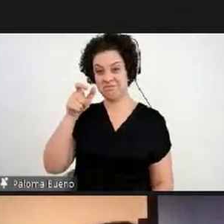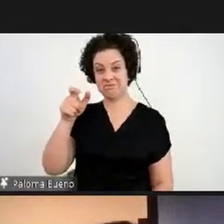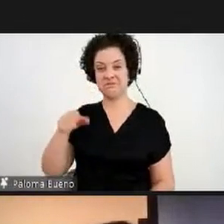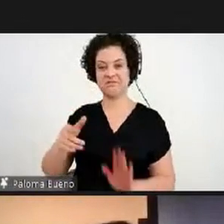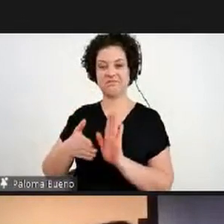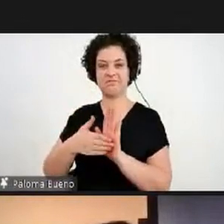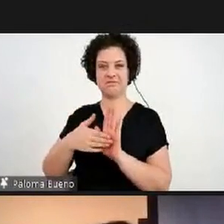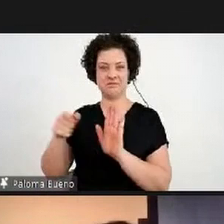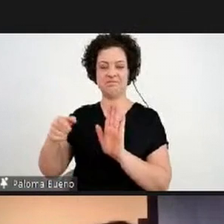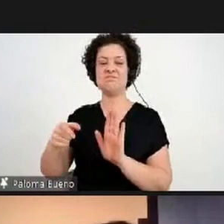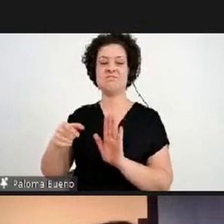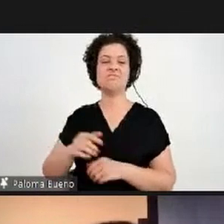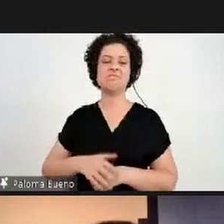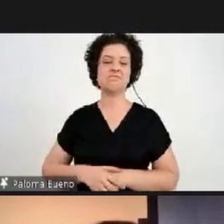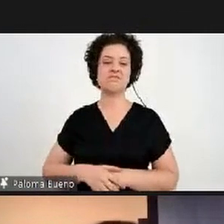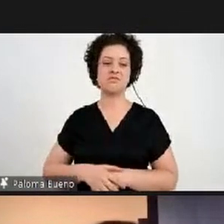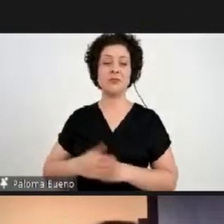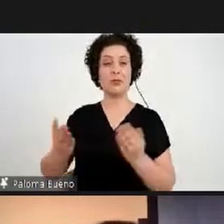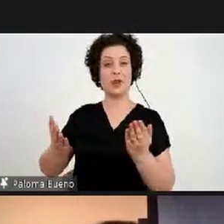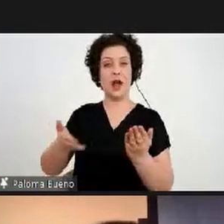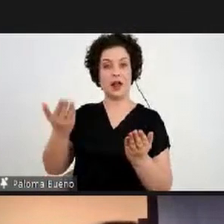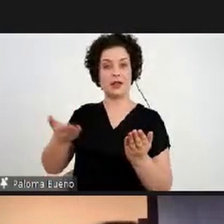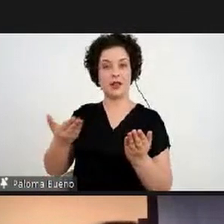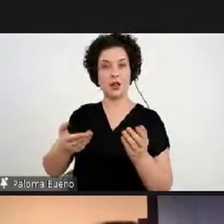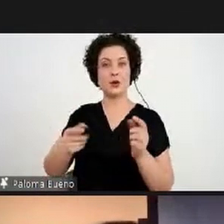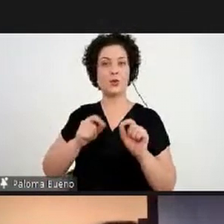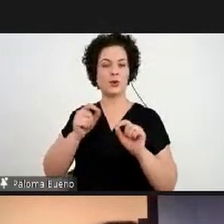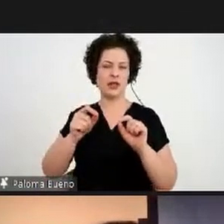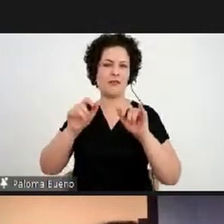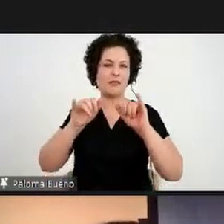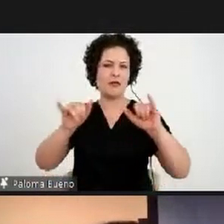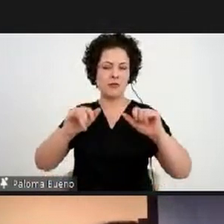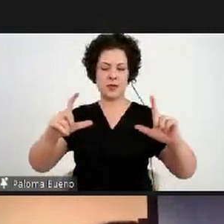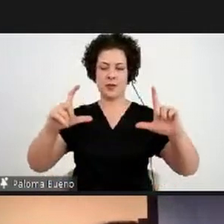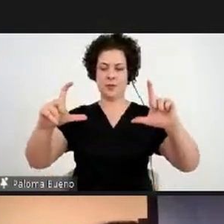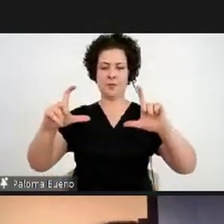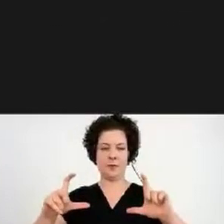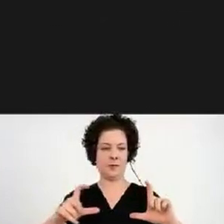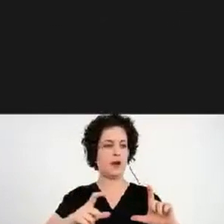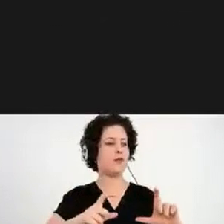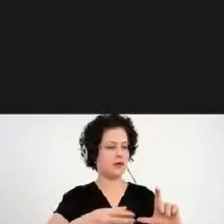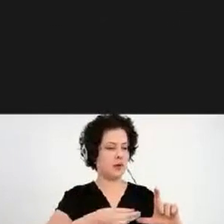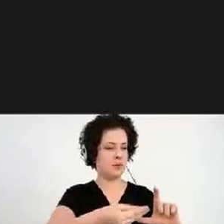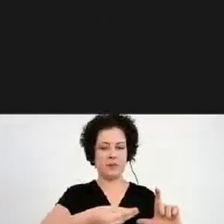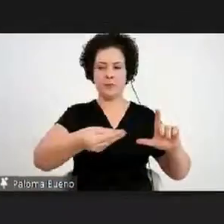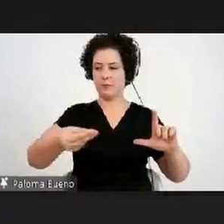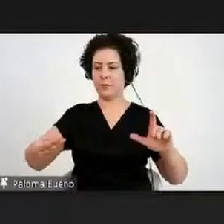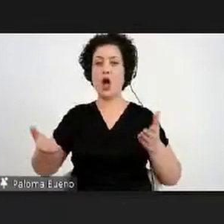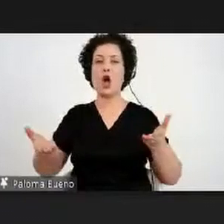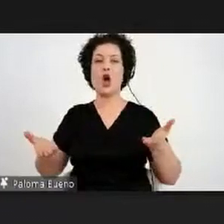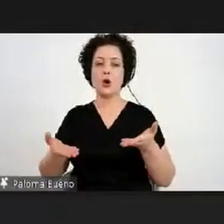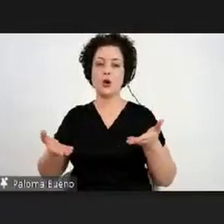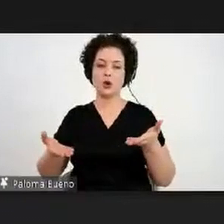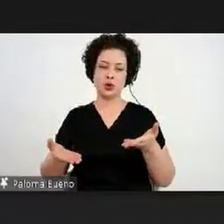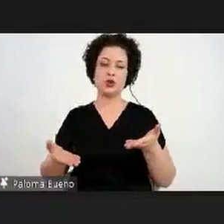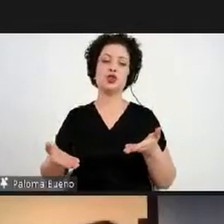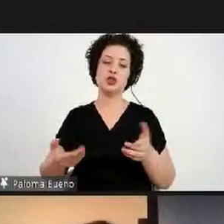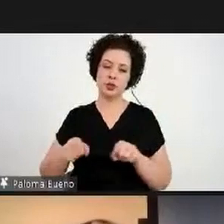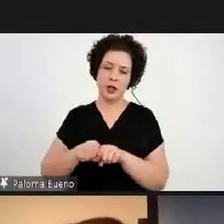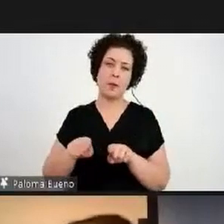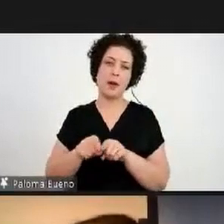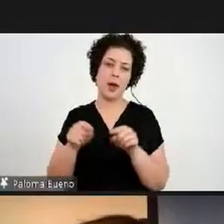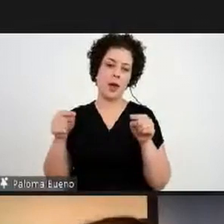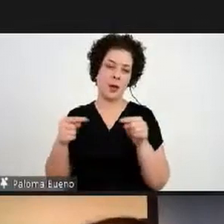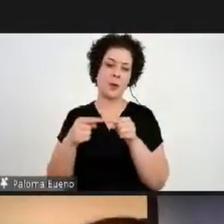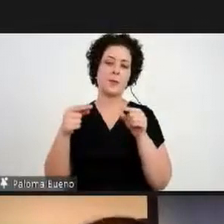proposta. E o catálogo é um folder, como eu contei, que todos receberam um, e hoje também faz parte da